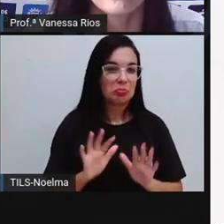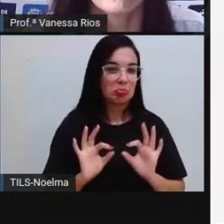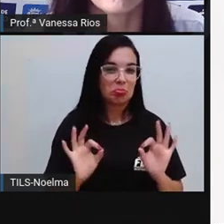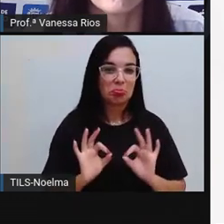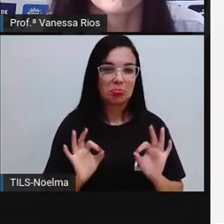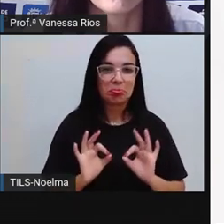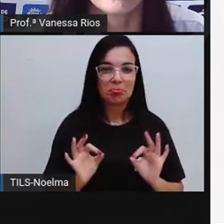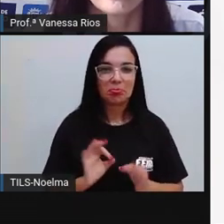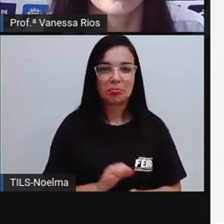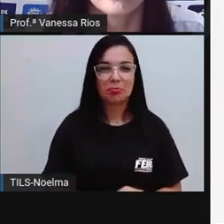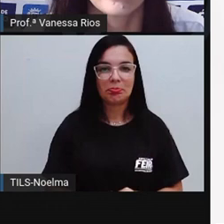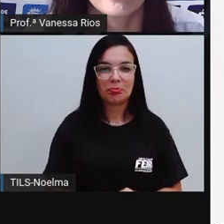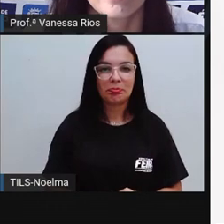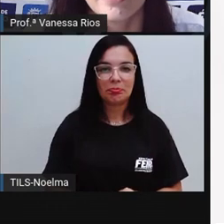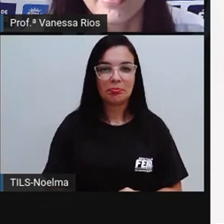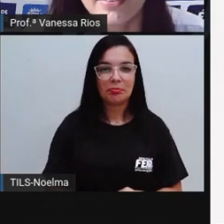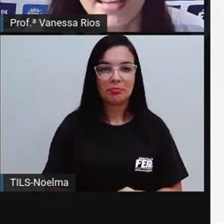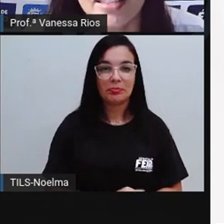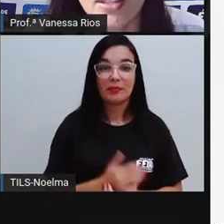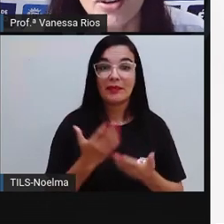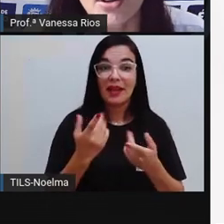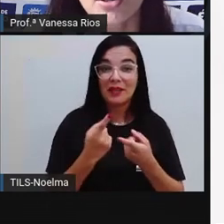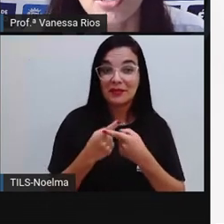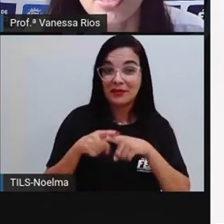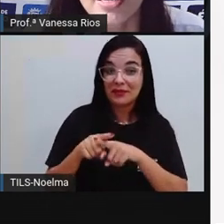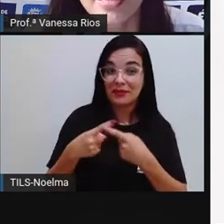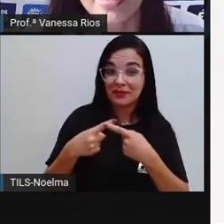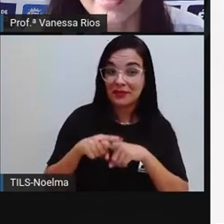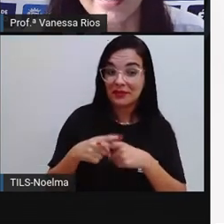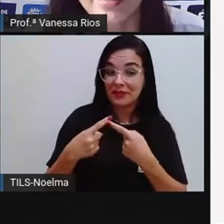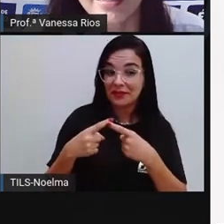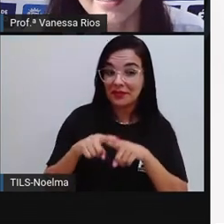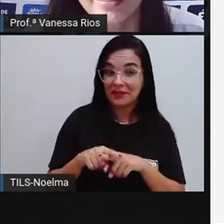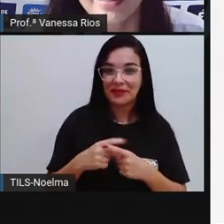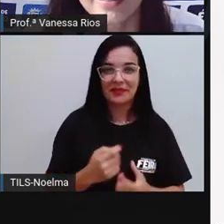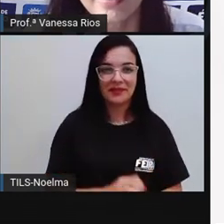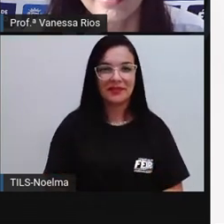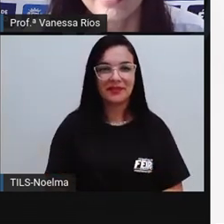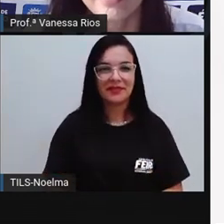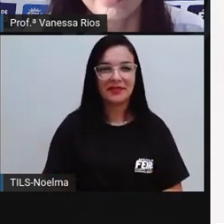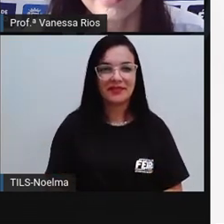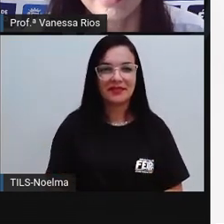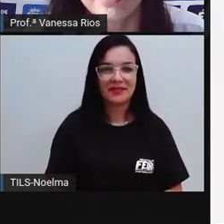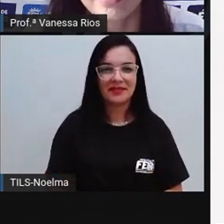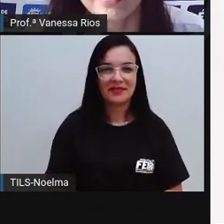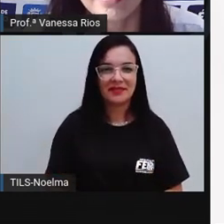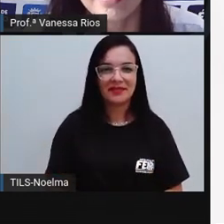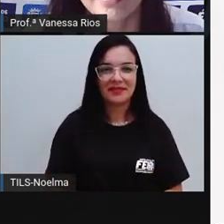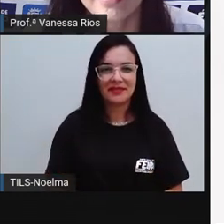Ó. Olha só o crochê. E